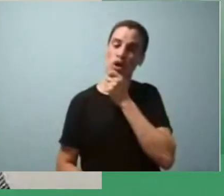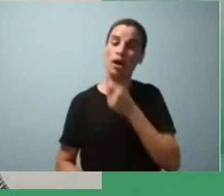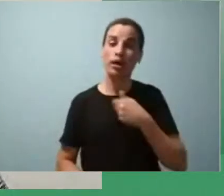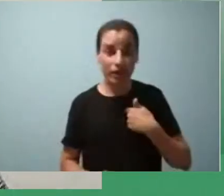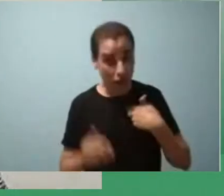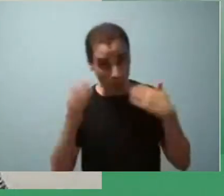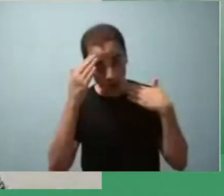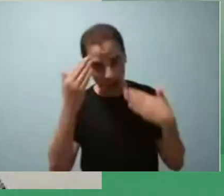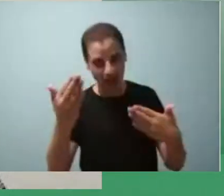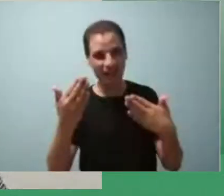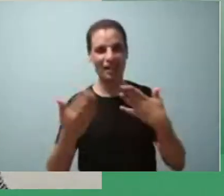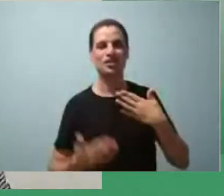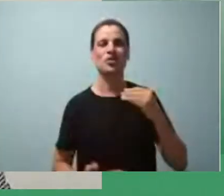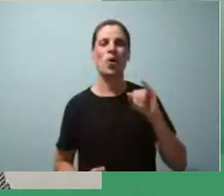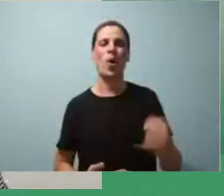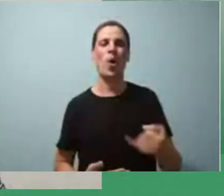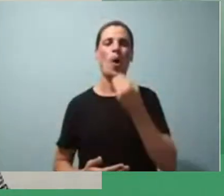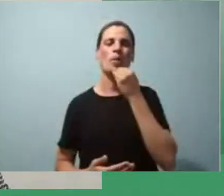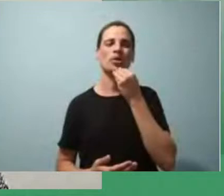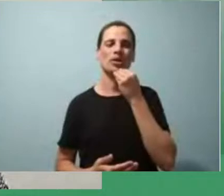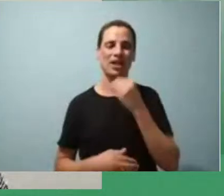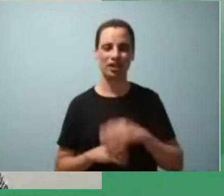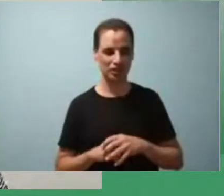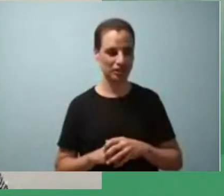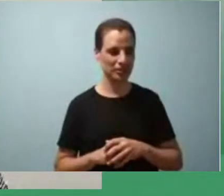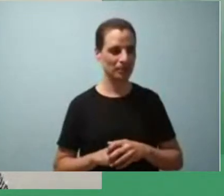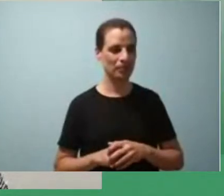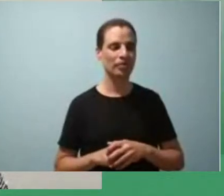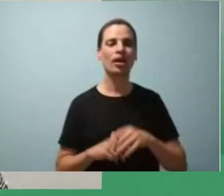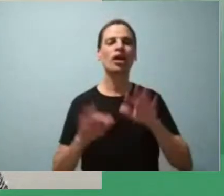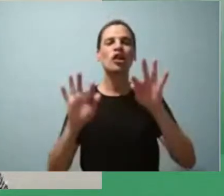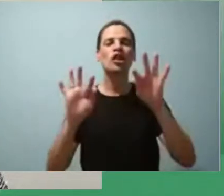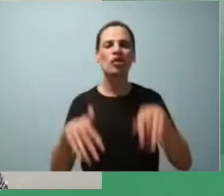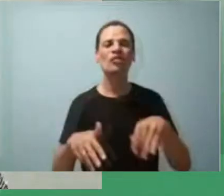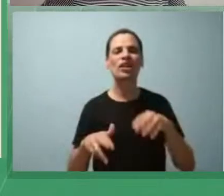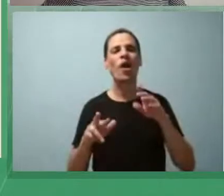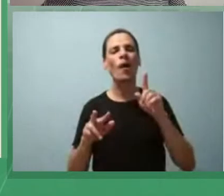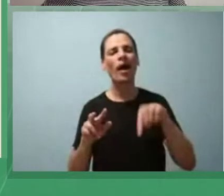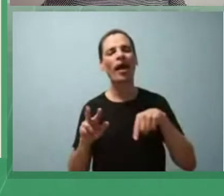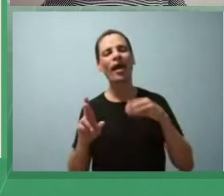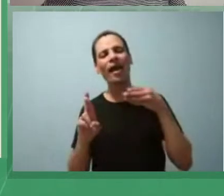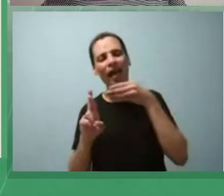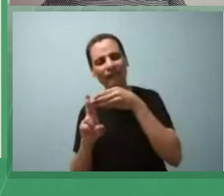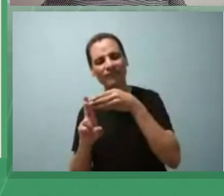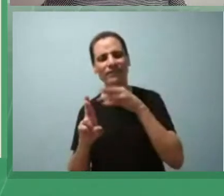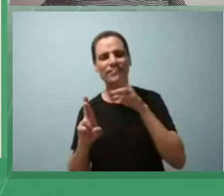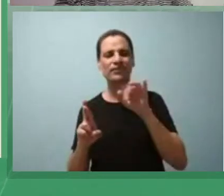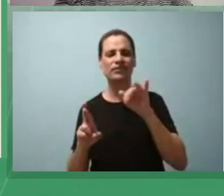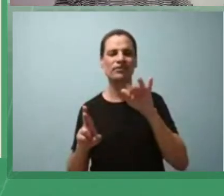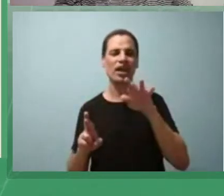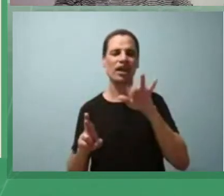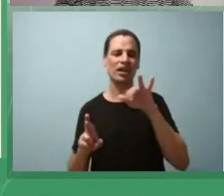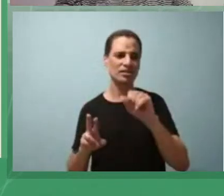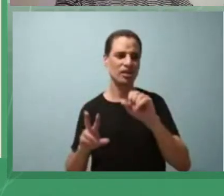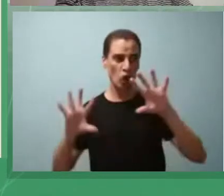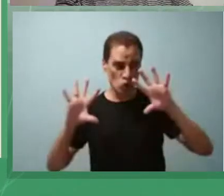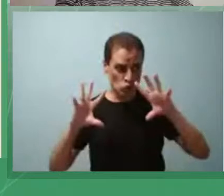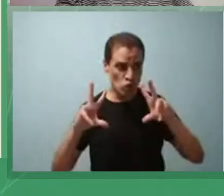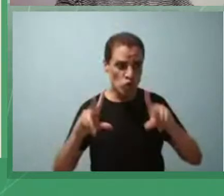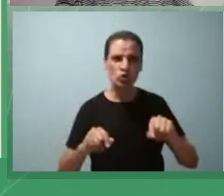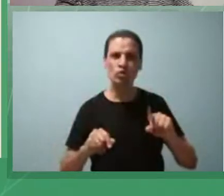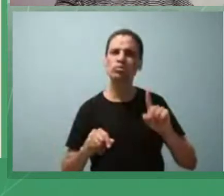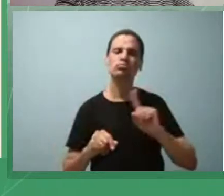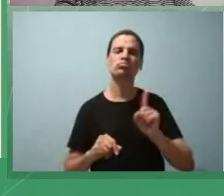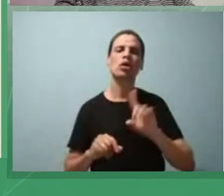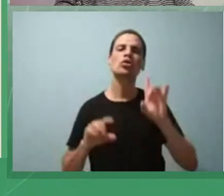oportunidade aí ao final são as referências não são todas as referências eu coloquei